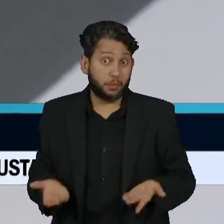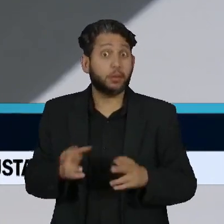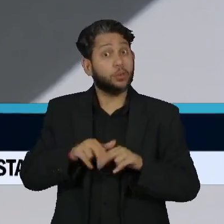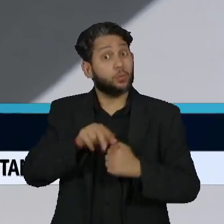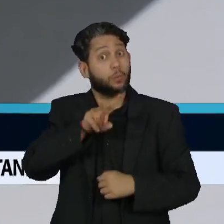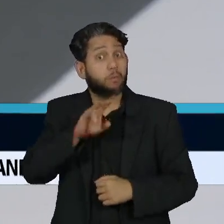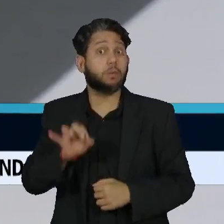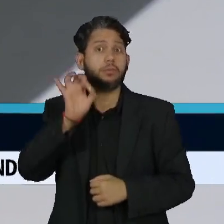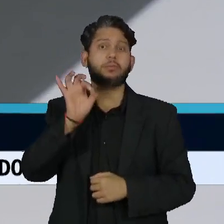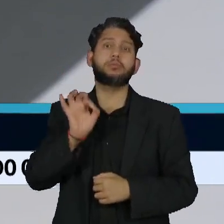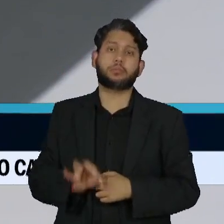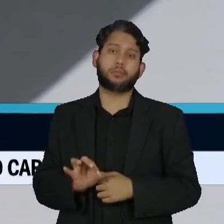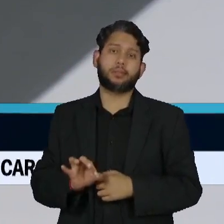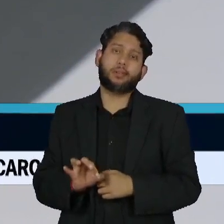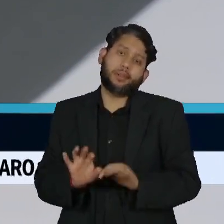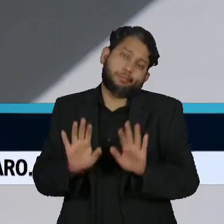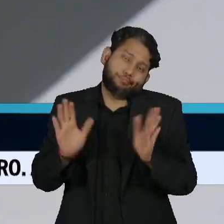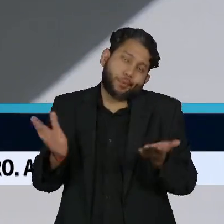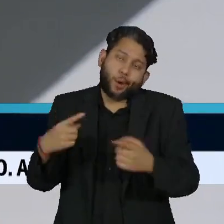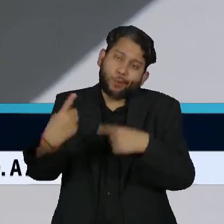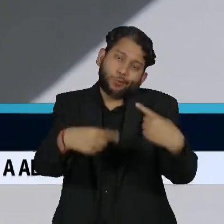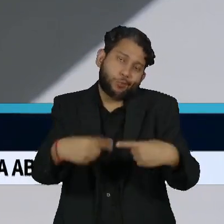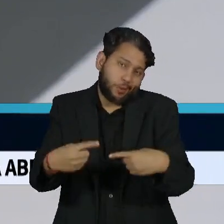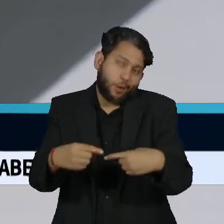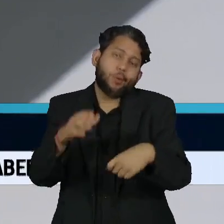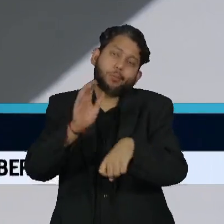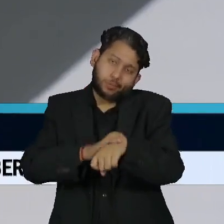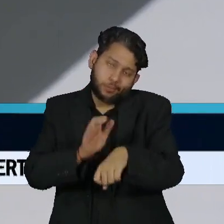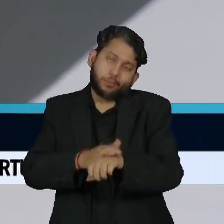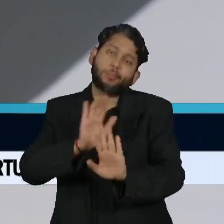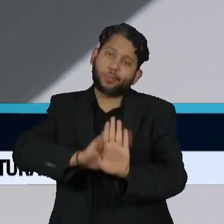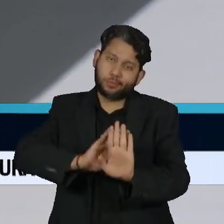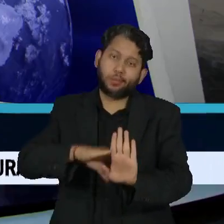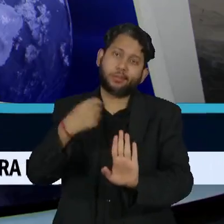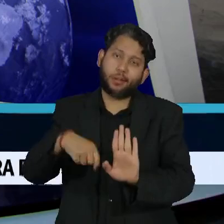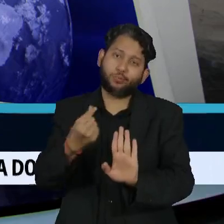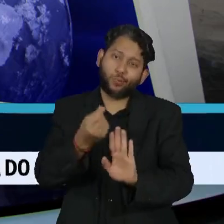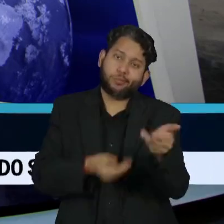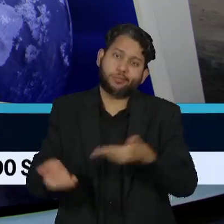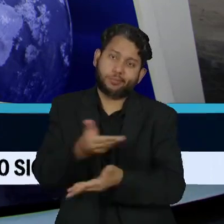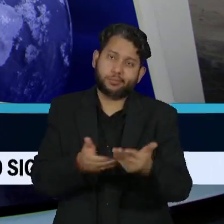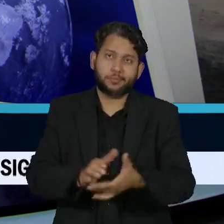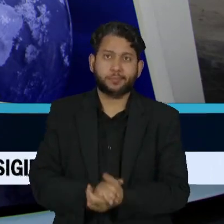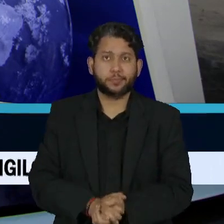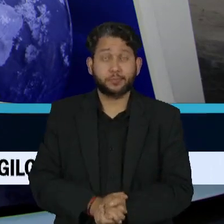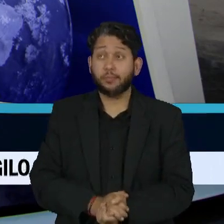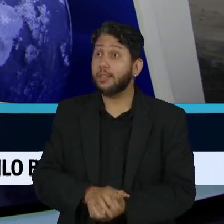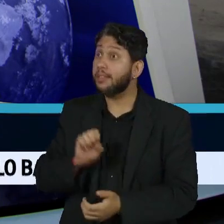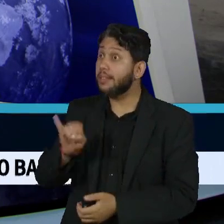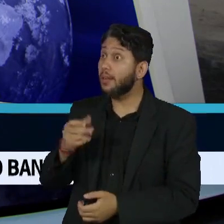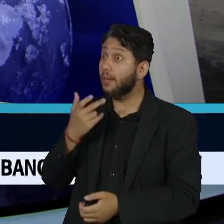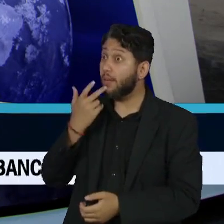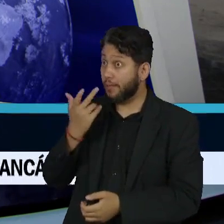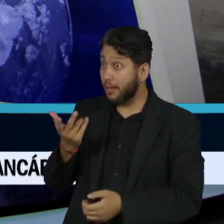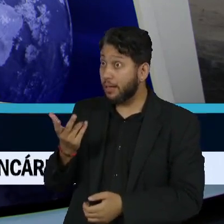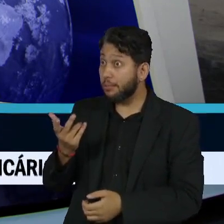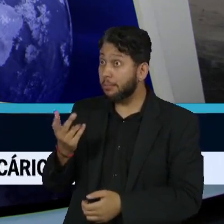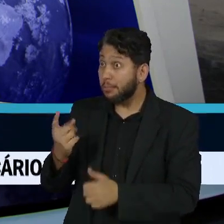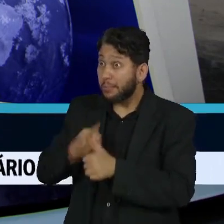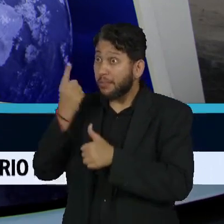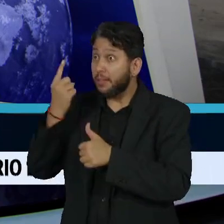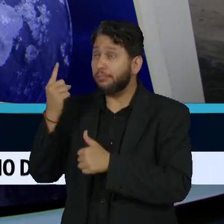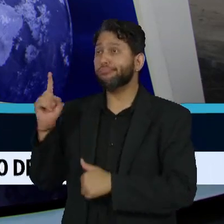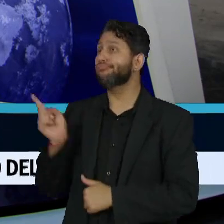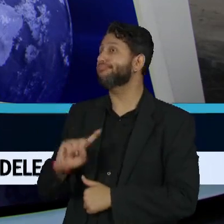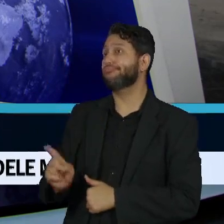vai estar ali subjacente à discussão da LDO e do orçamento. Mas Vera, se for confirmada, não é a primeira vez que a votação dessas leis